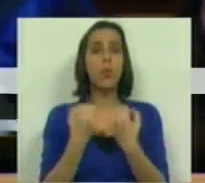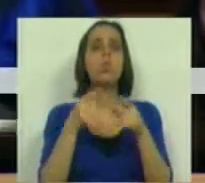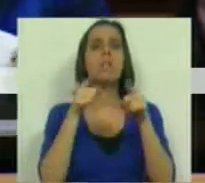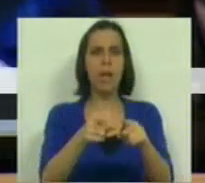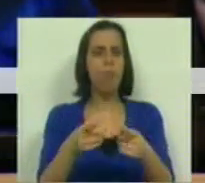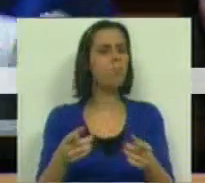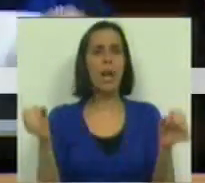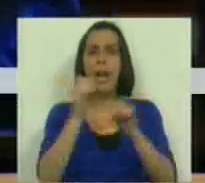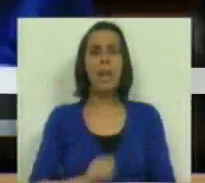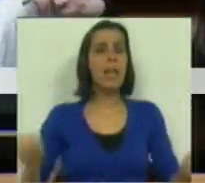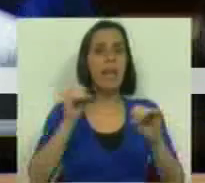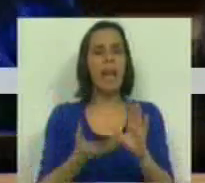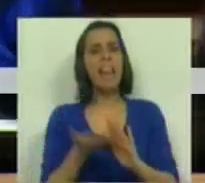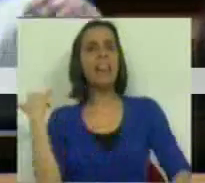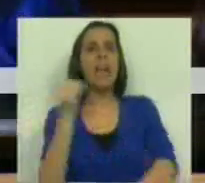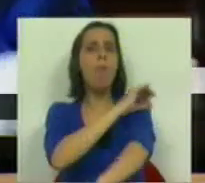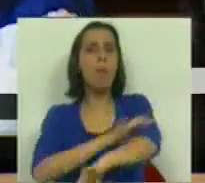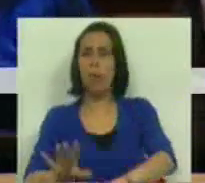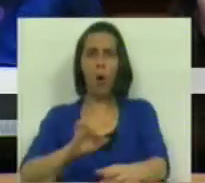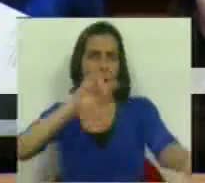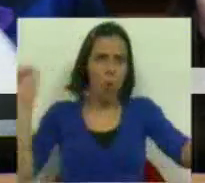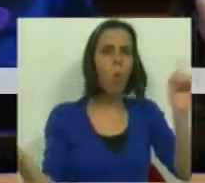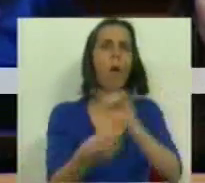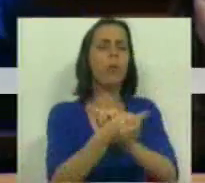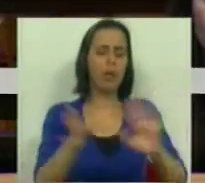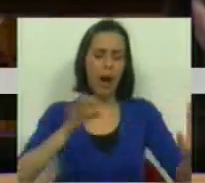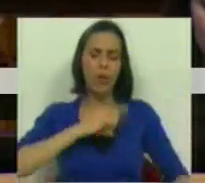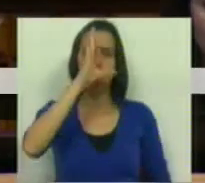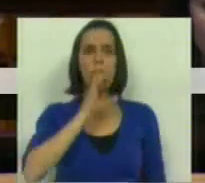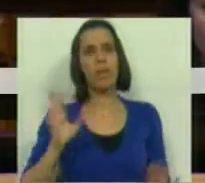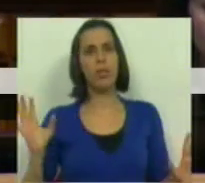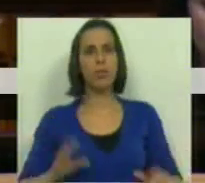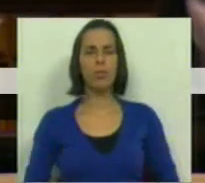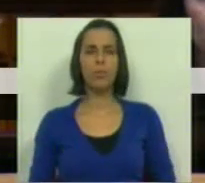que não retirou ninguém da pobreza, bem pelo contrário, Sr. Ministro.